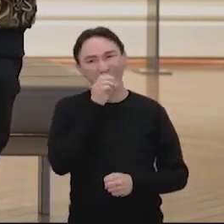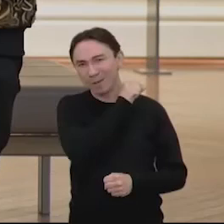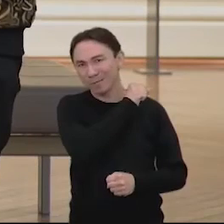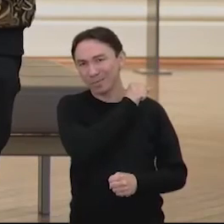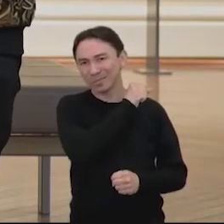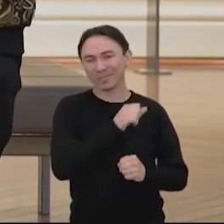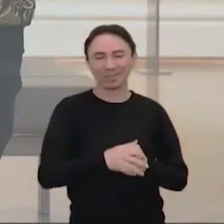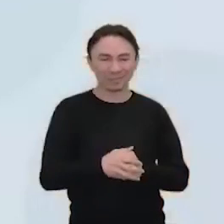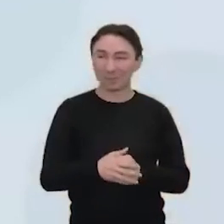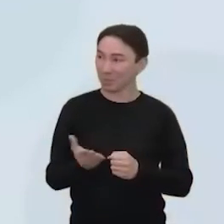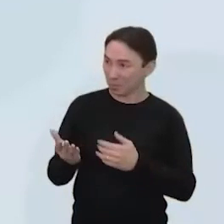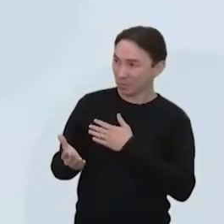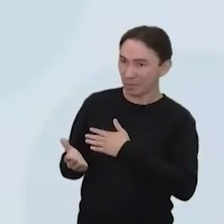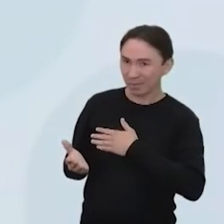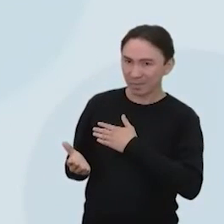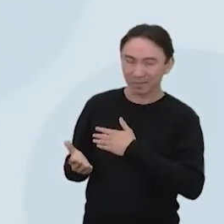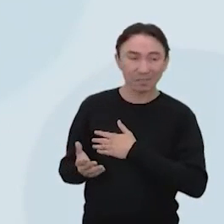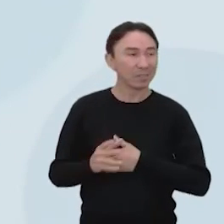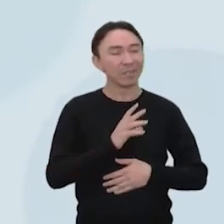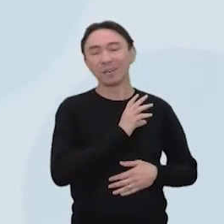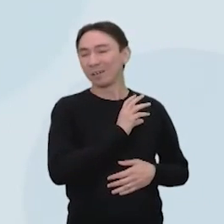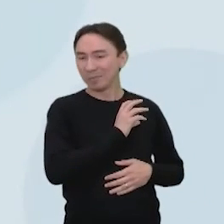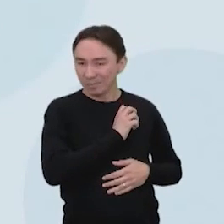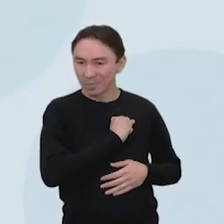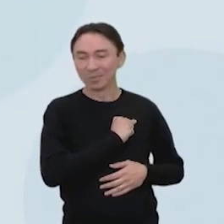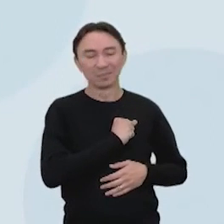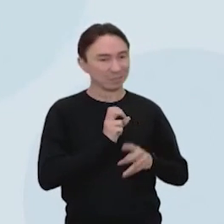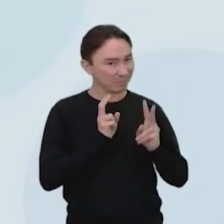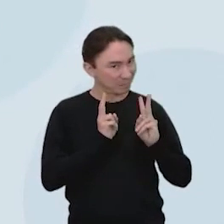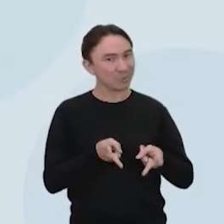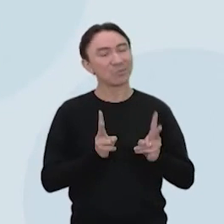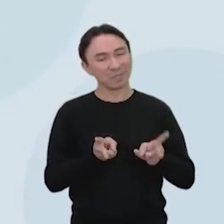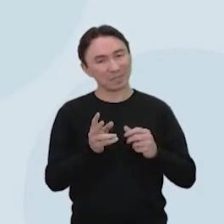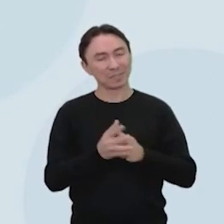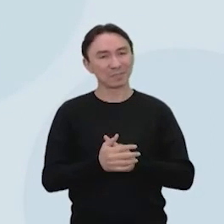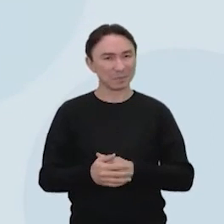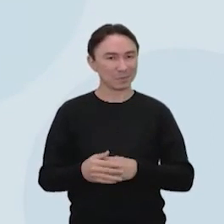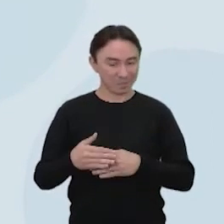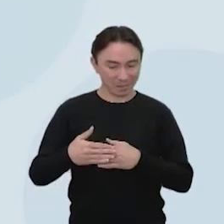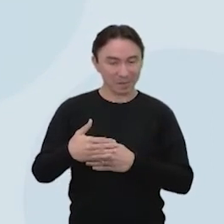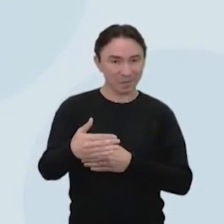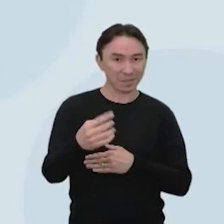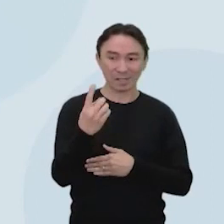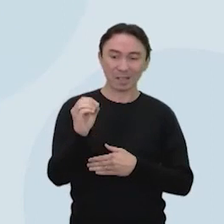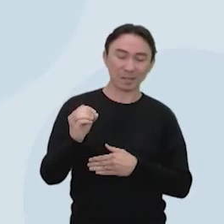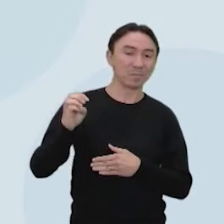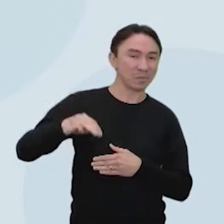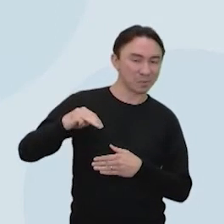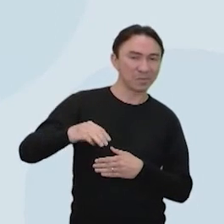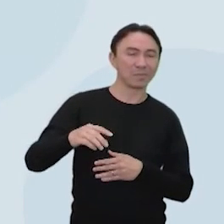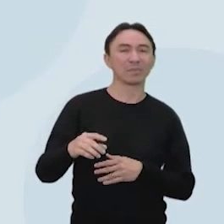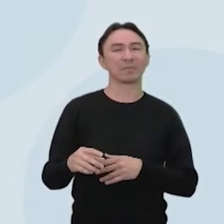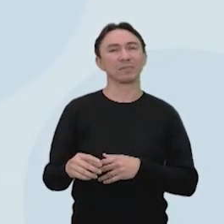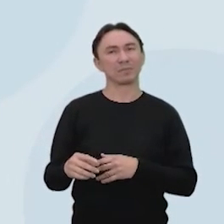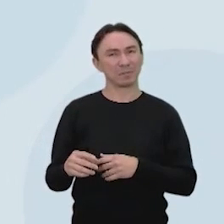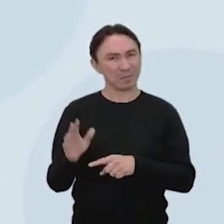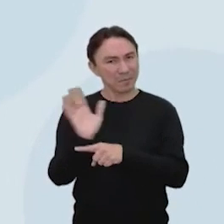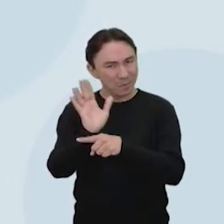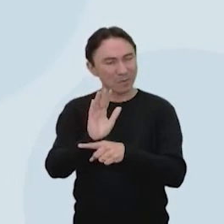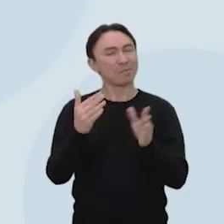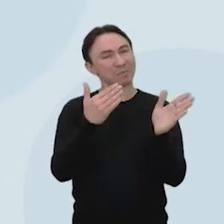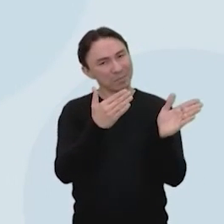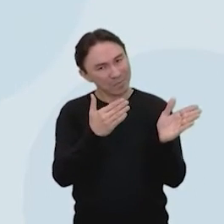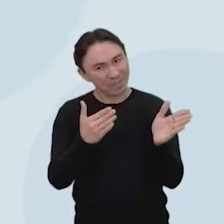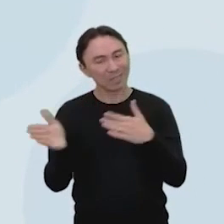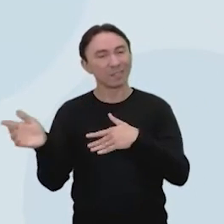Gostou? Amei. Vou continuar amando, tenho certeza. Bom, nos próximos 10 minutos também nós vamos passar um vídeo que vocês vão assistir,